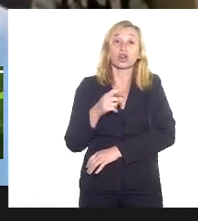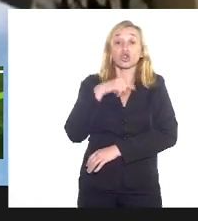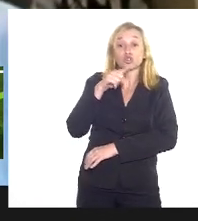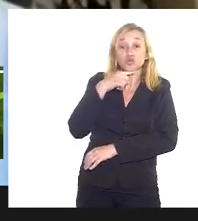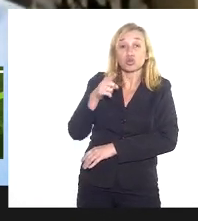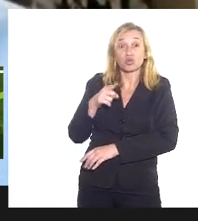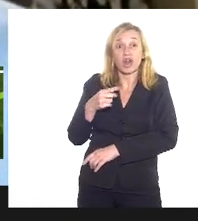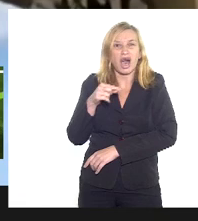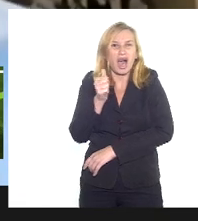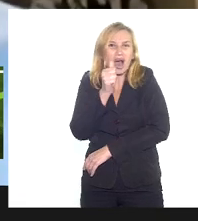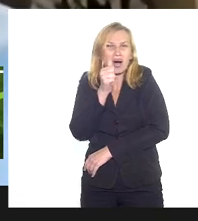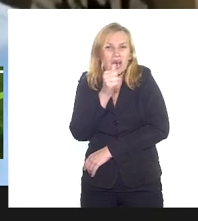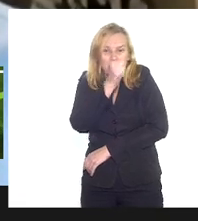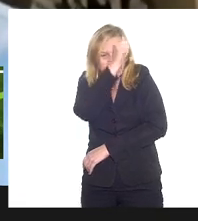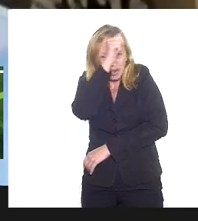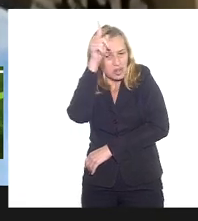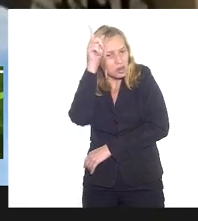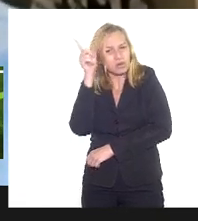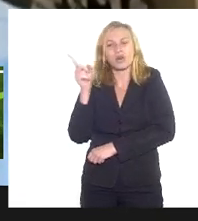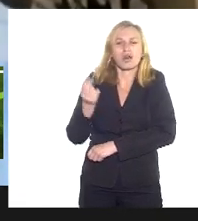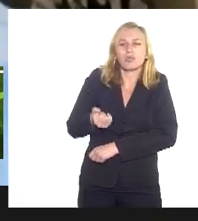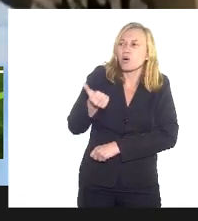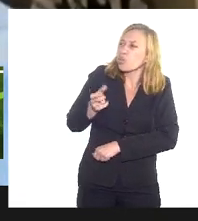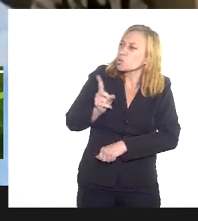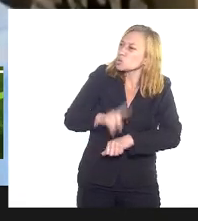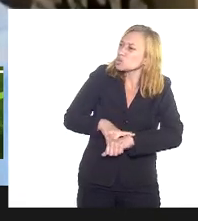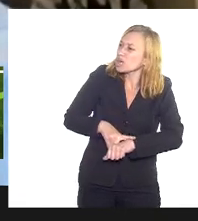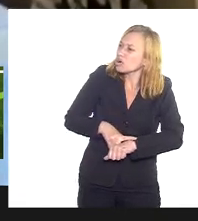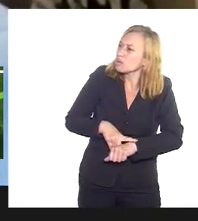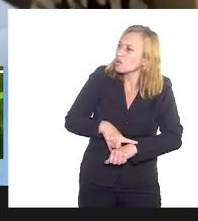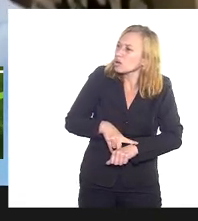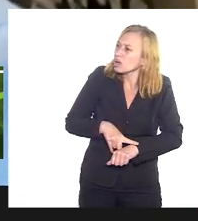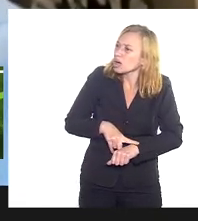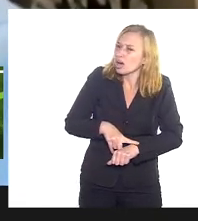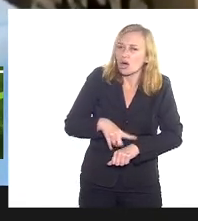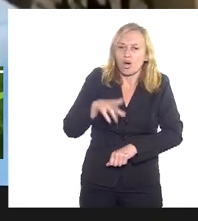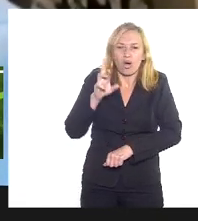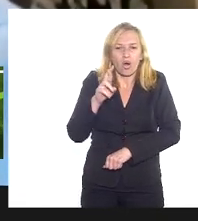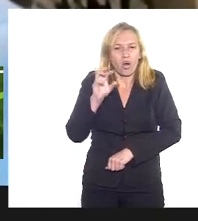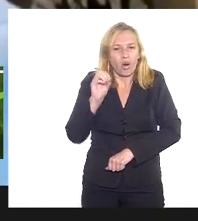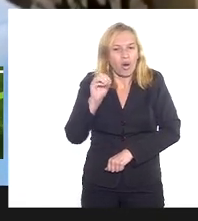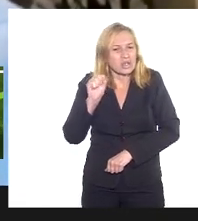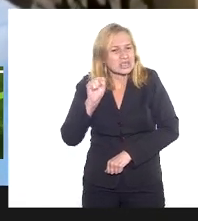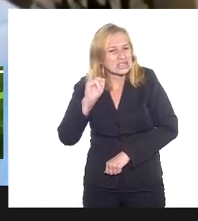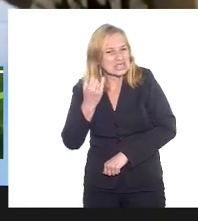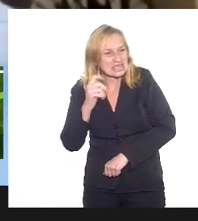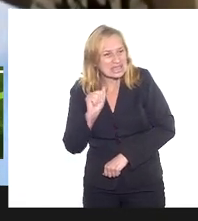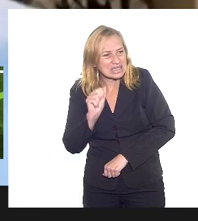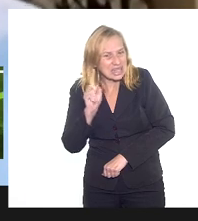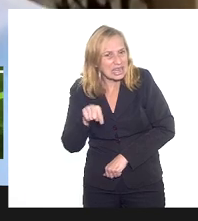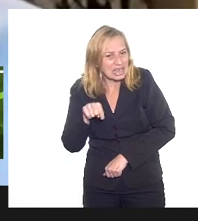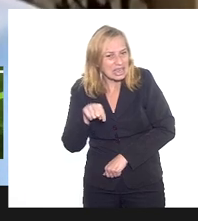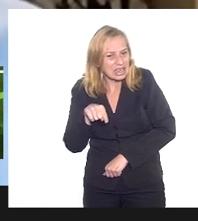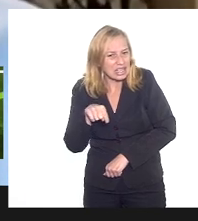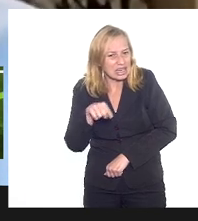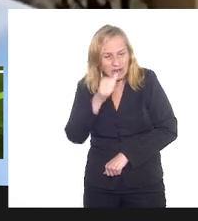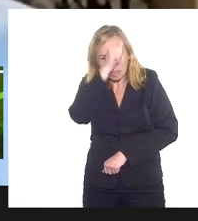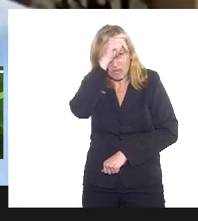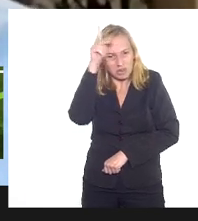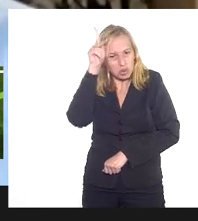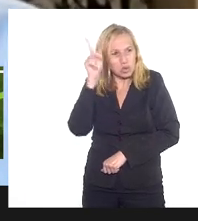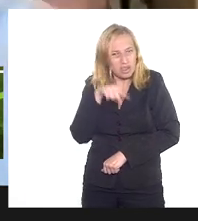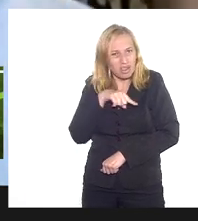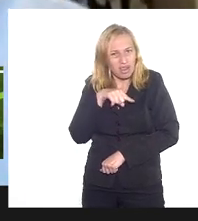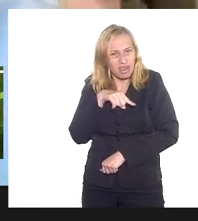prefeitura, até pouco tempo, estava na mão da Rosinha, da prefeitura de Campos, enfim, estava lá,